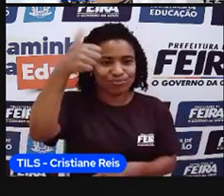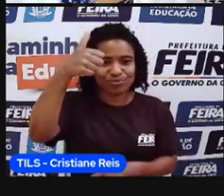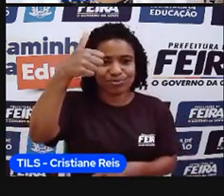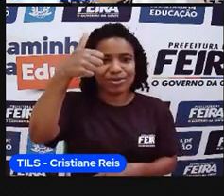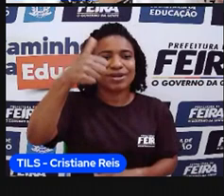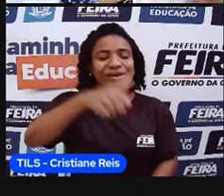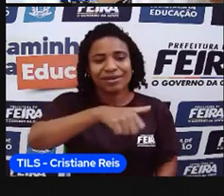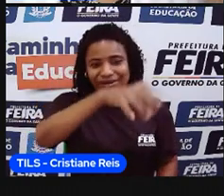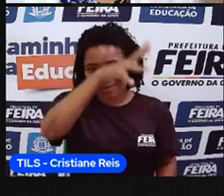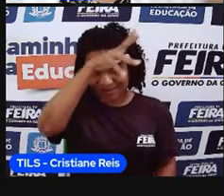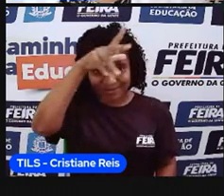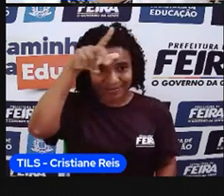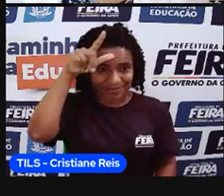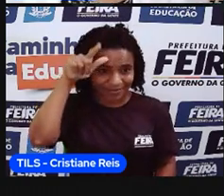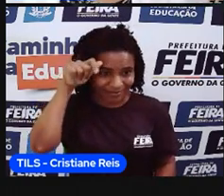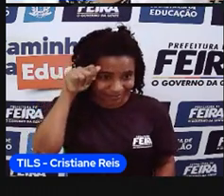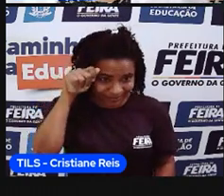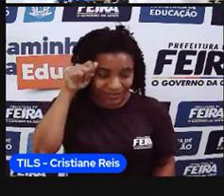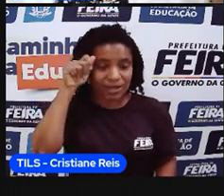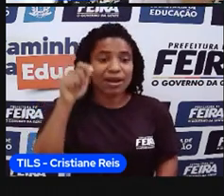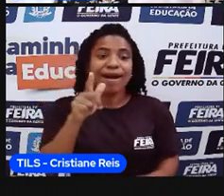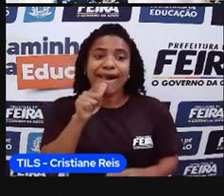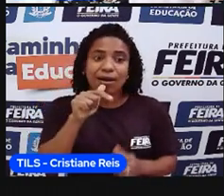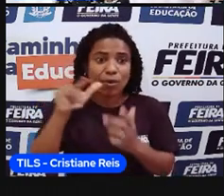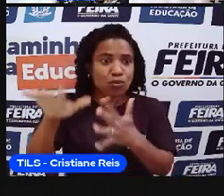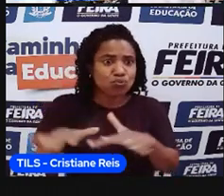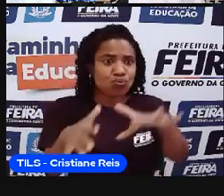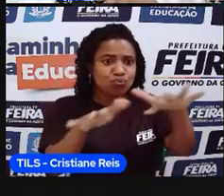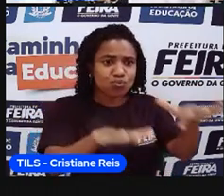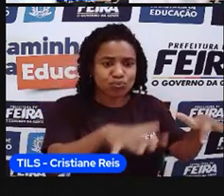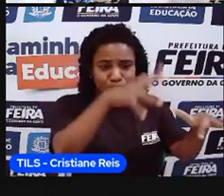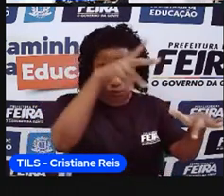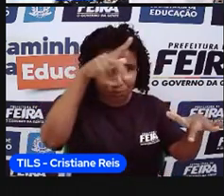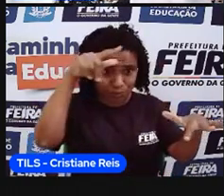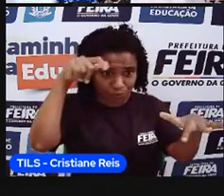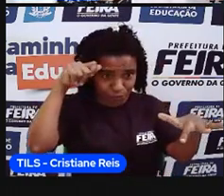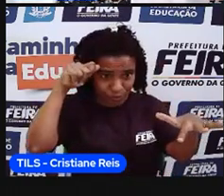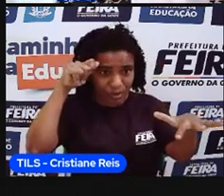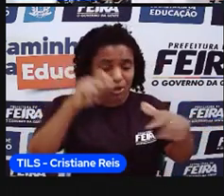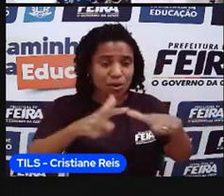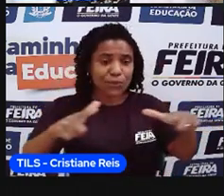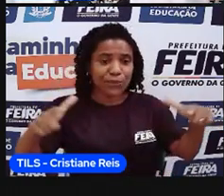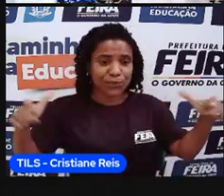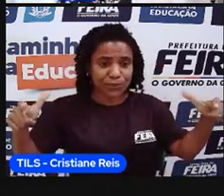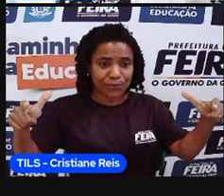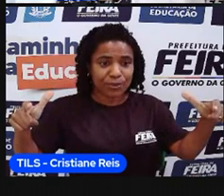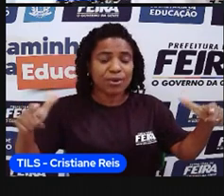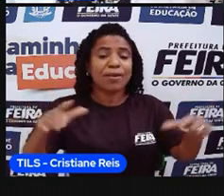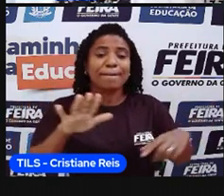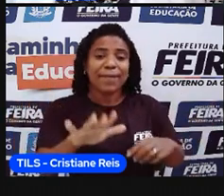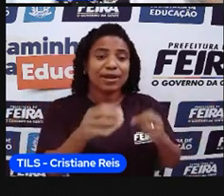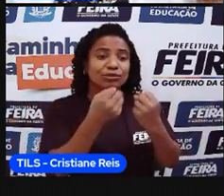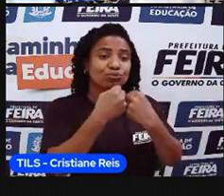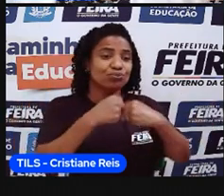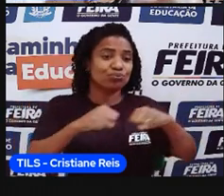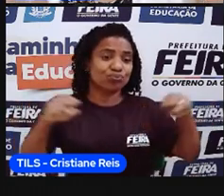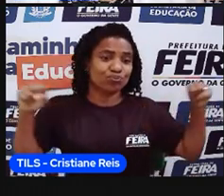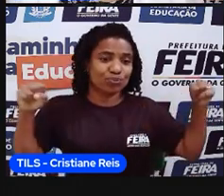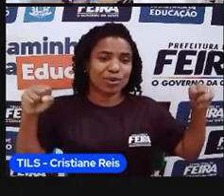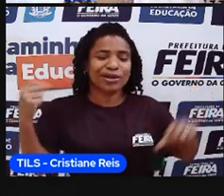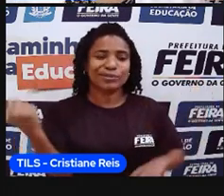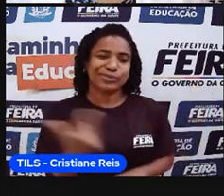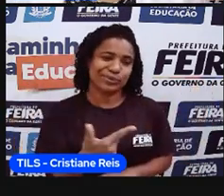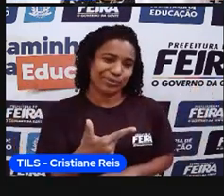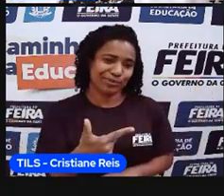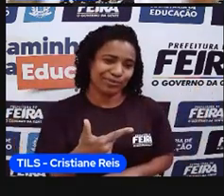Milo. A gente era o maior em volume de água, mas era o segundo maior em comprimento, em extensão. E agora, com essa